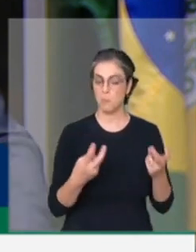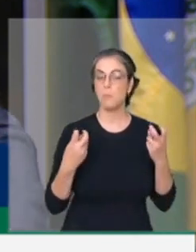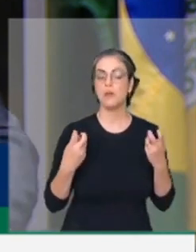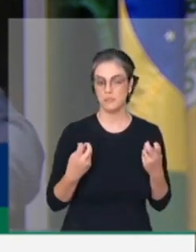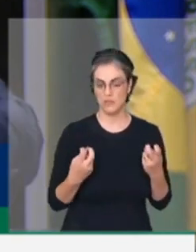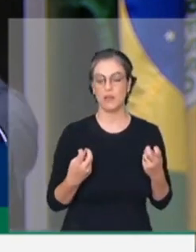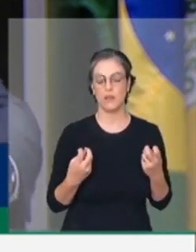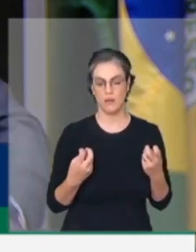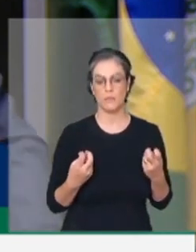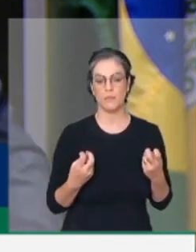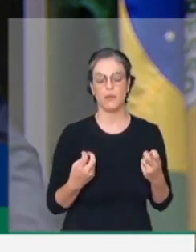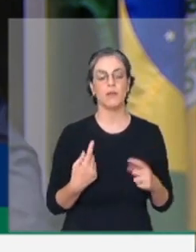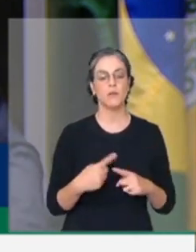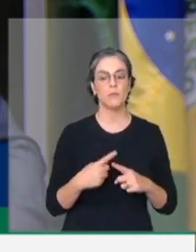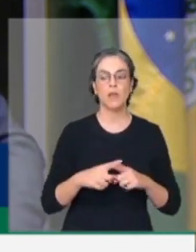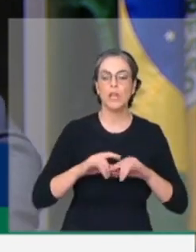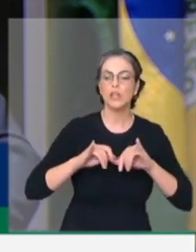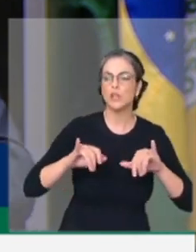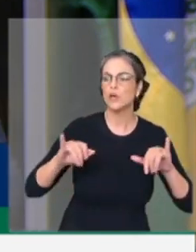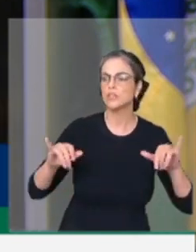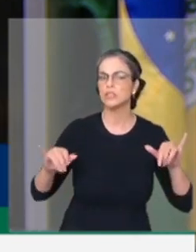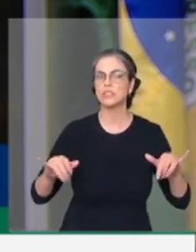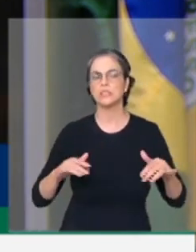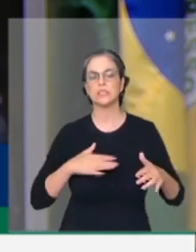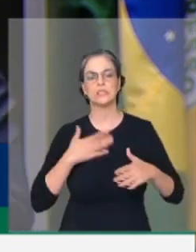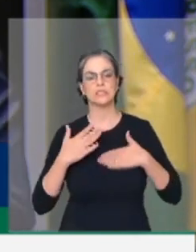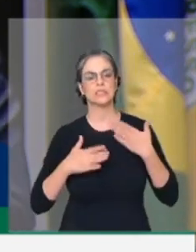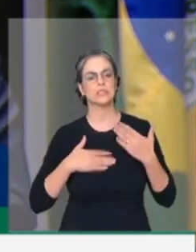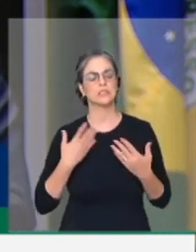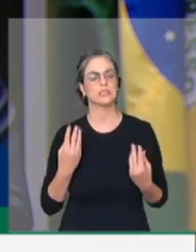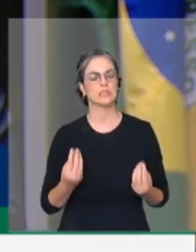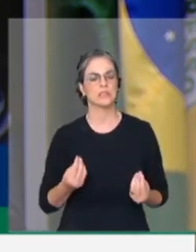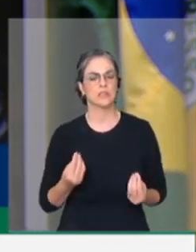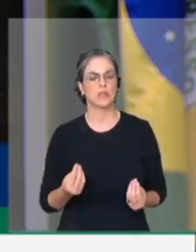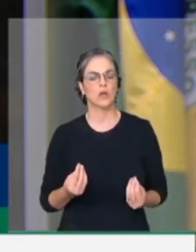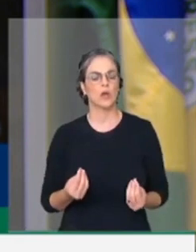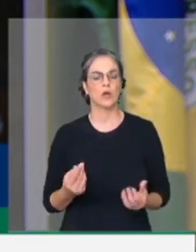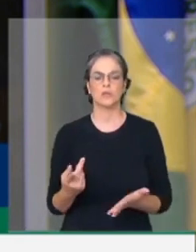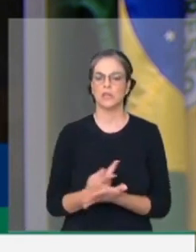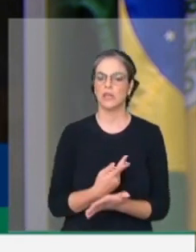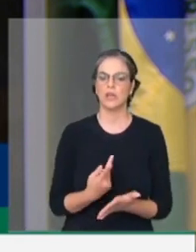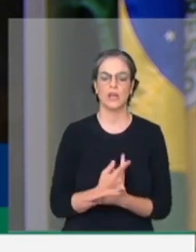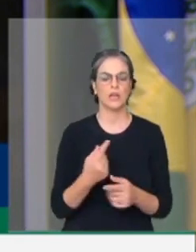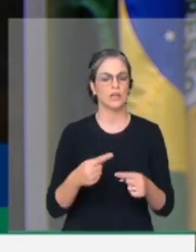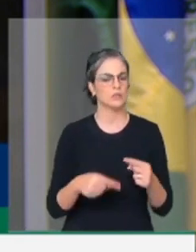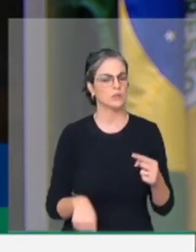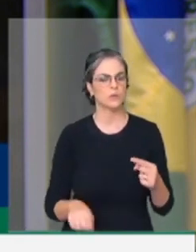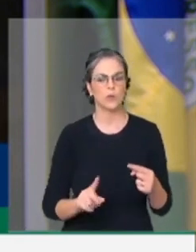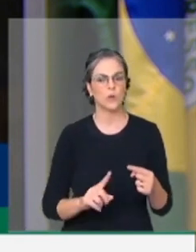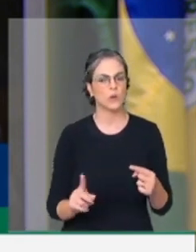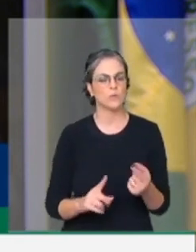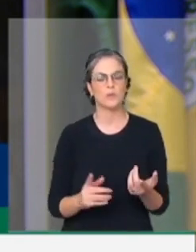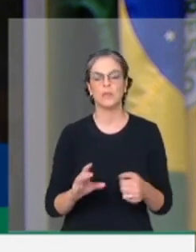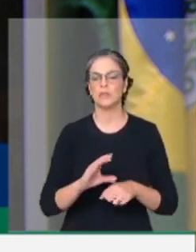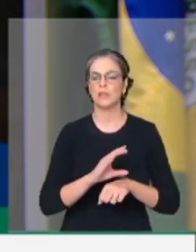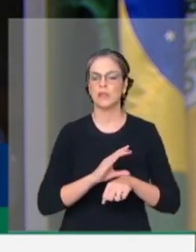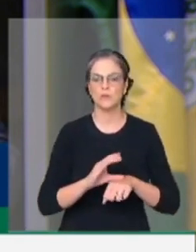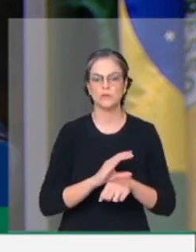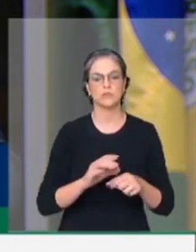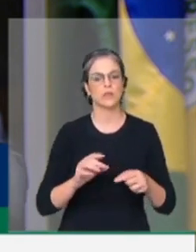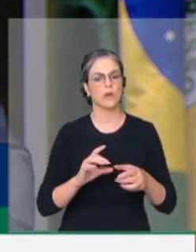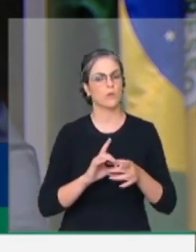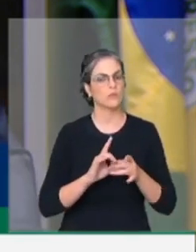as notícias trazendo essas questões de inquéritos inconstitucionais, inquéritos antidemocráticos,